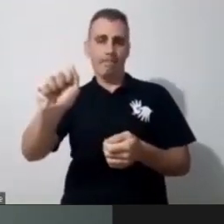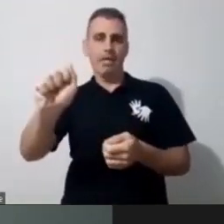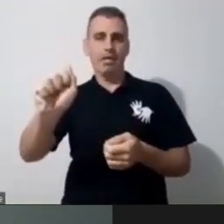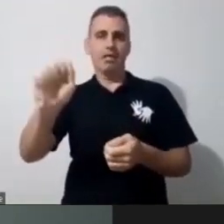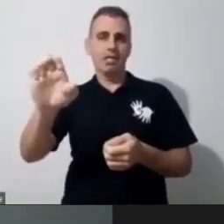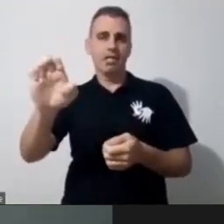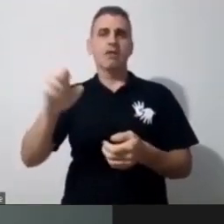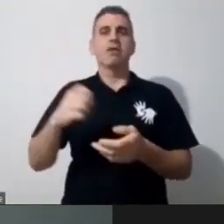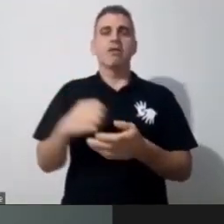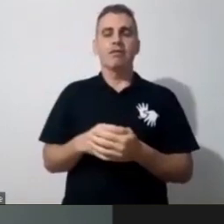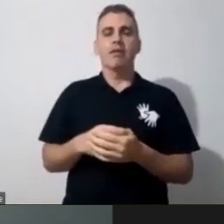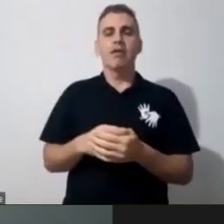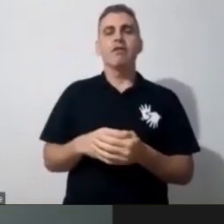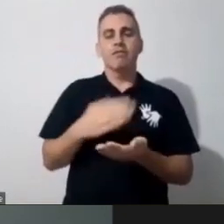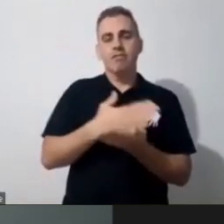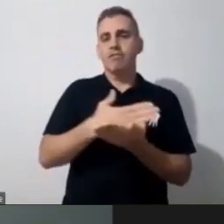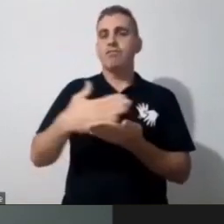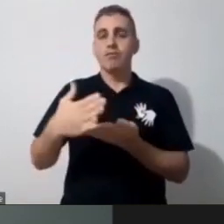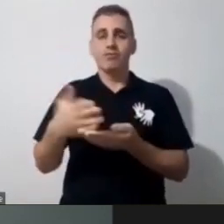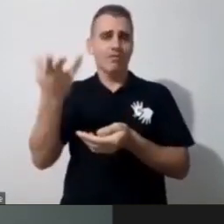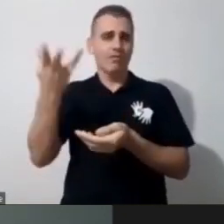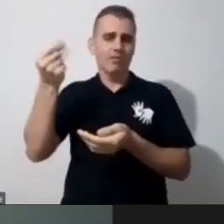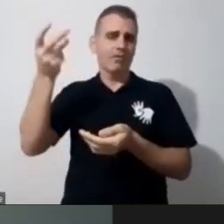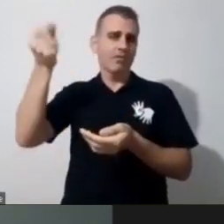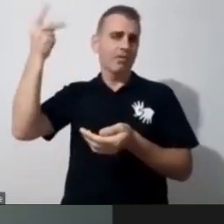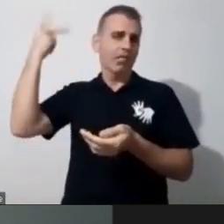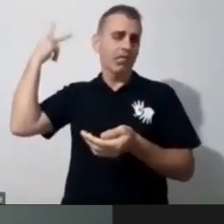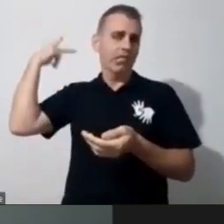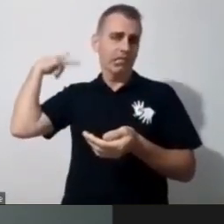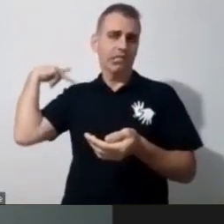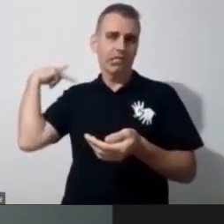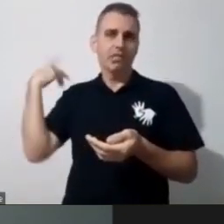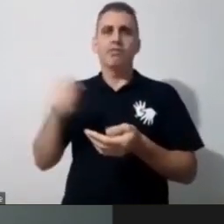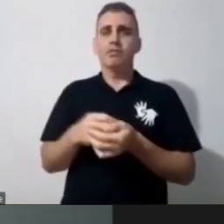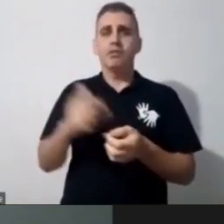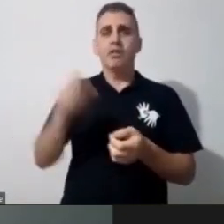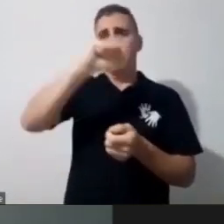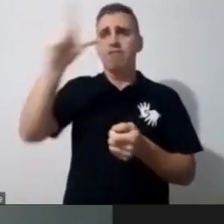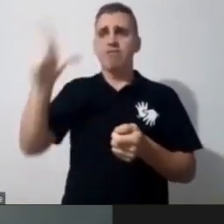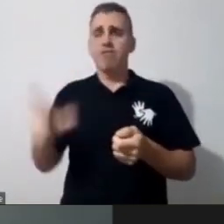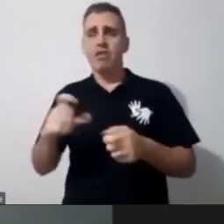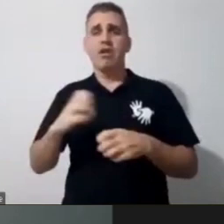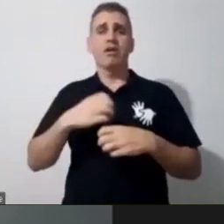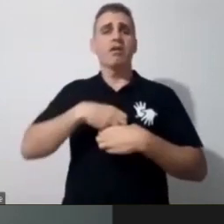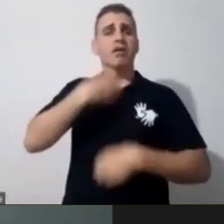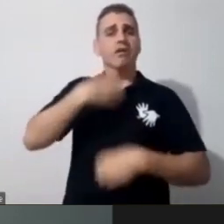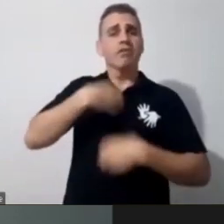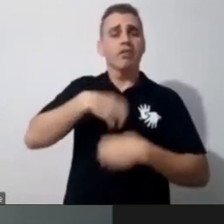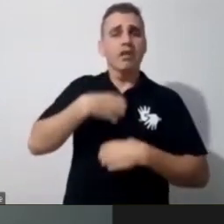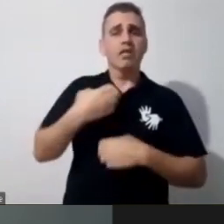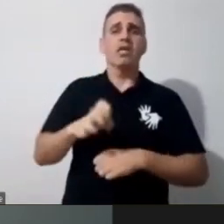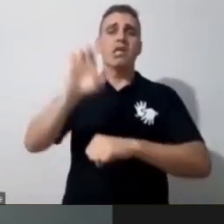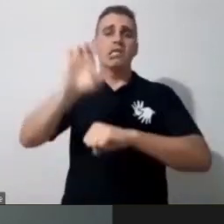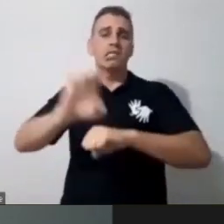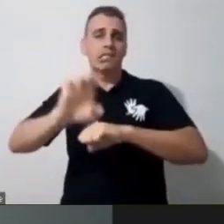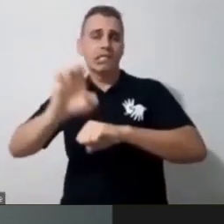como se diz, eu iniciei, passando por três APAIs, autorada, grava-taís, tenho, então, eu me orgulho, né,